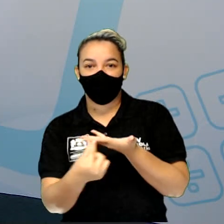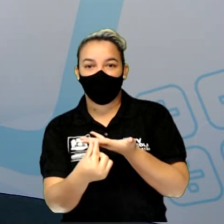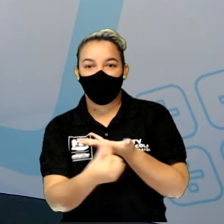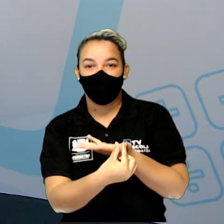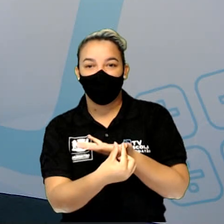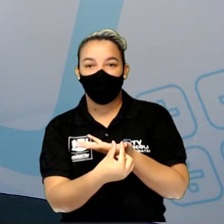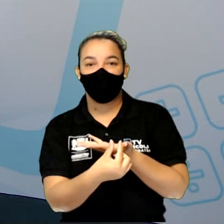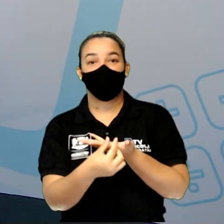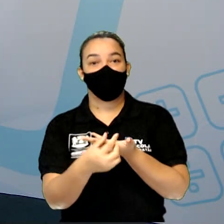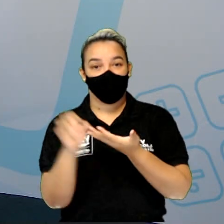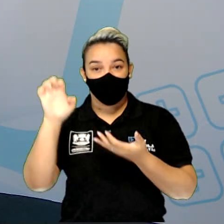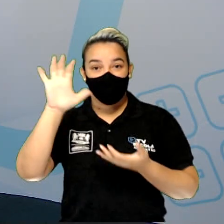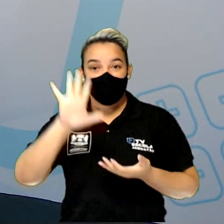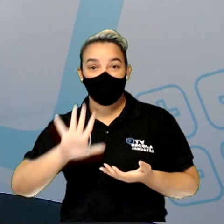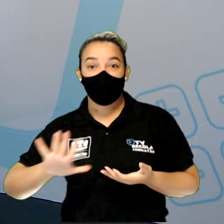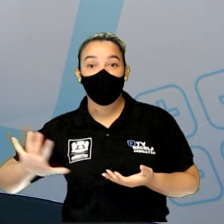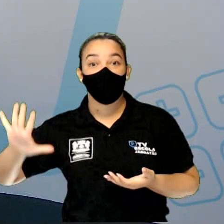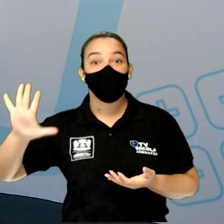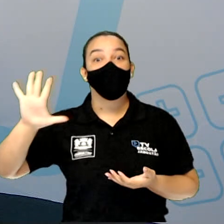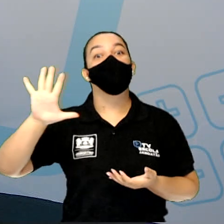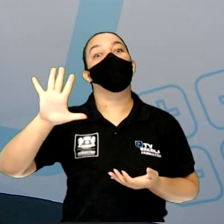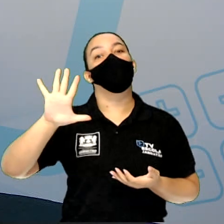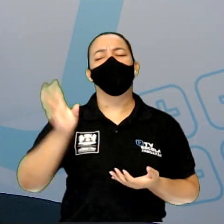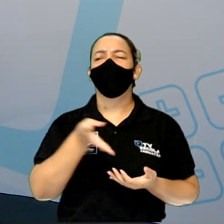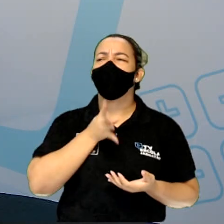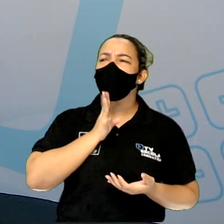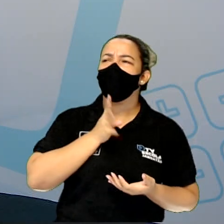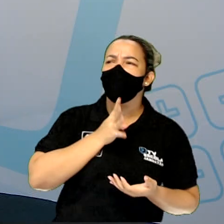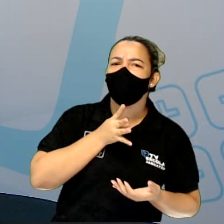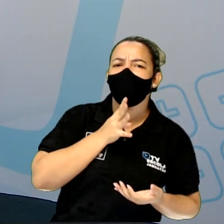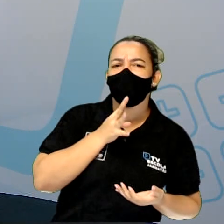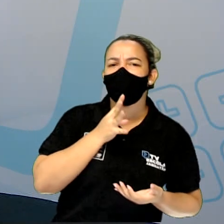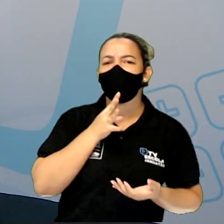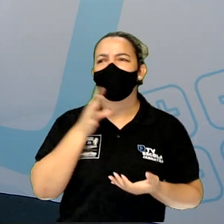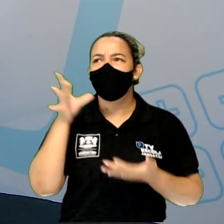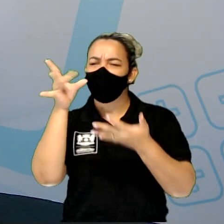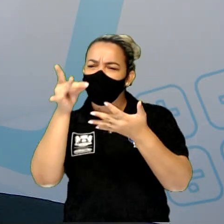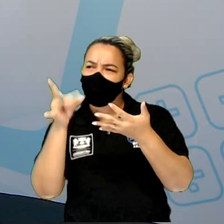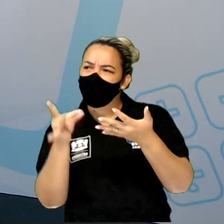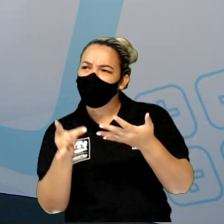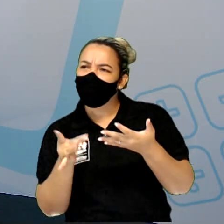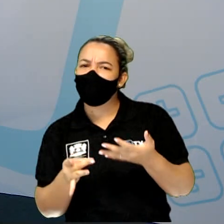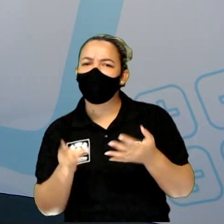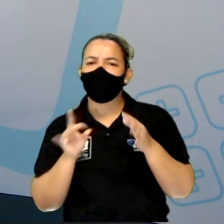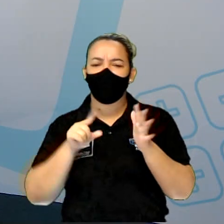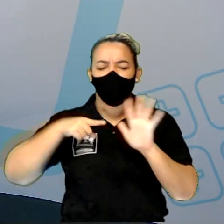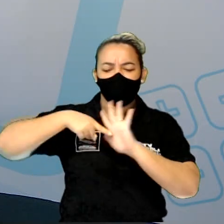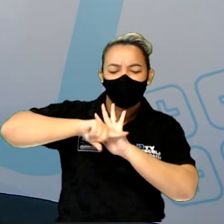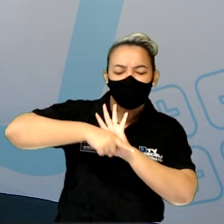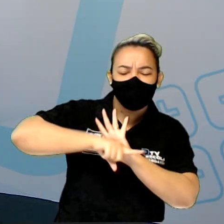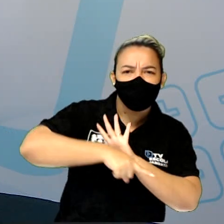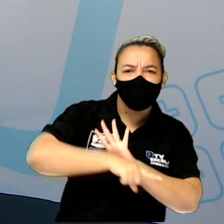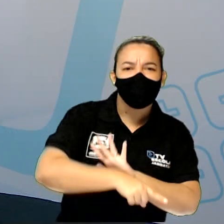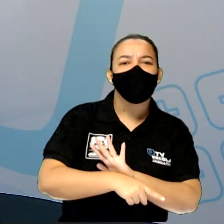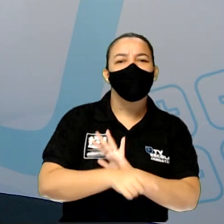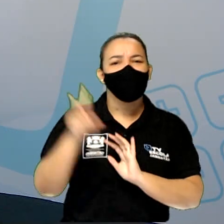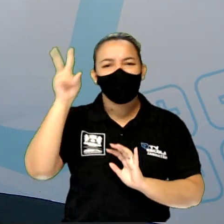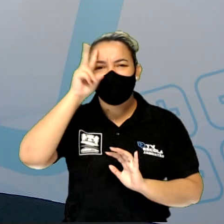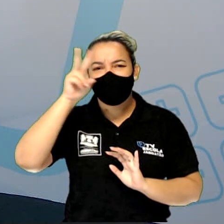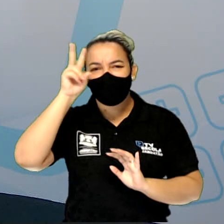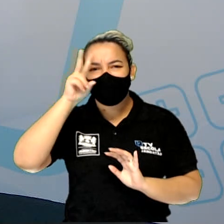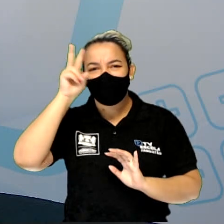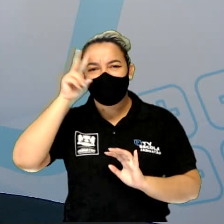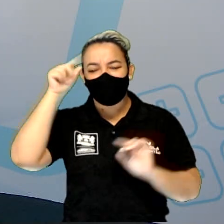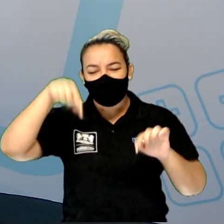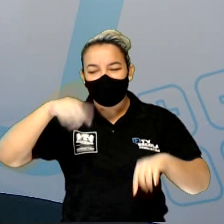conhecer um pouco mais desse continente que tem uma relação muito grande, muito profunda com também a nossa história, a